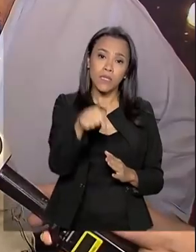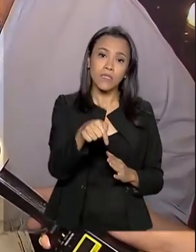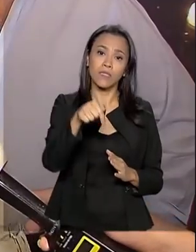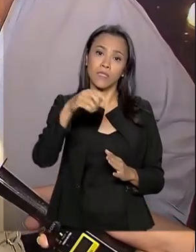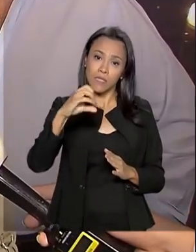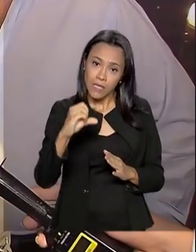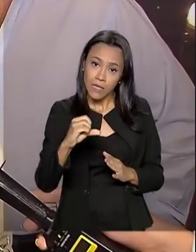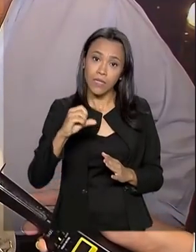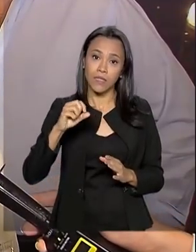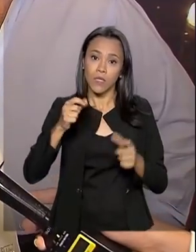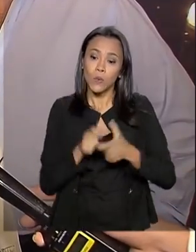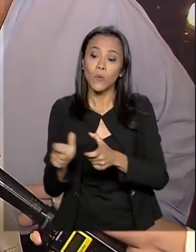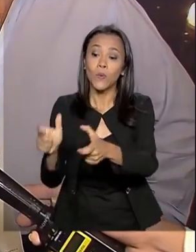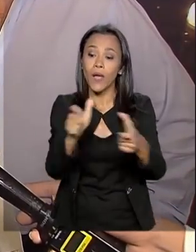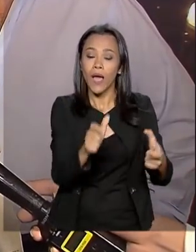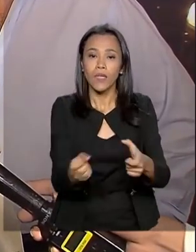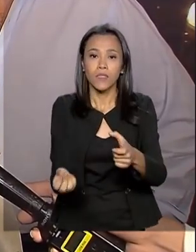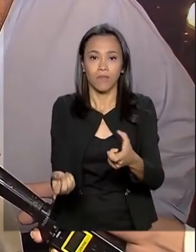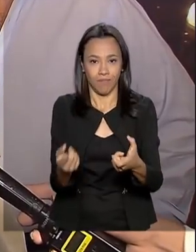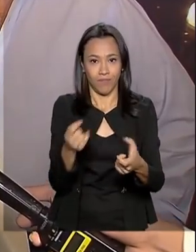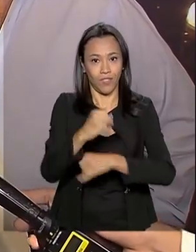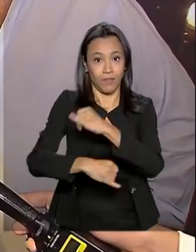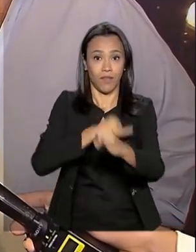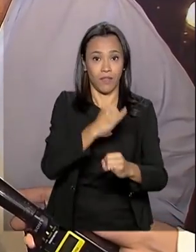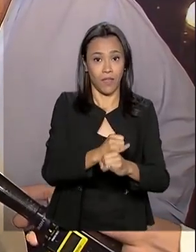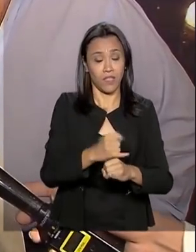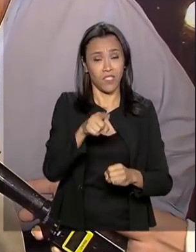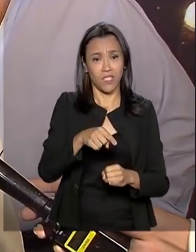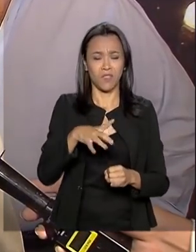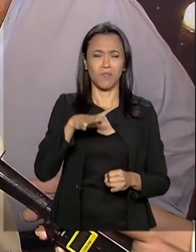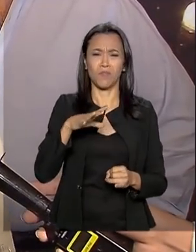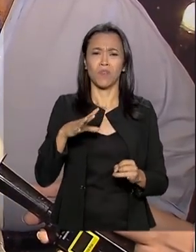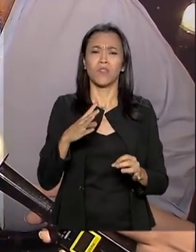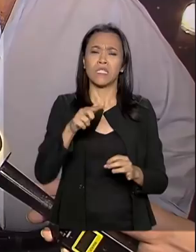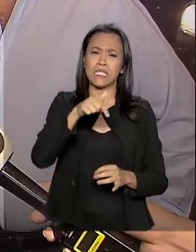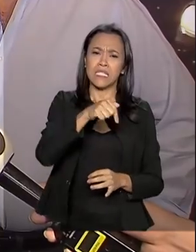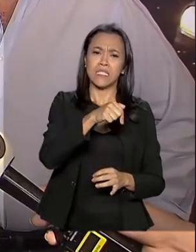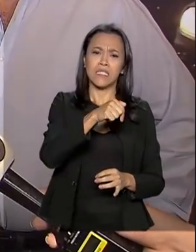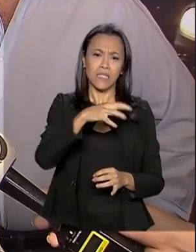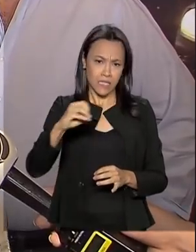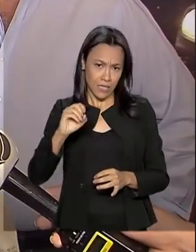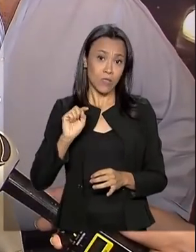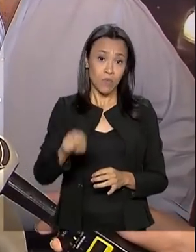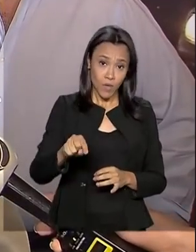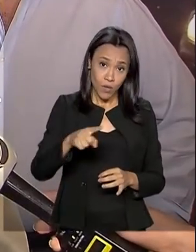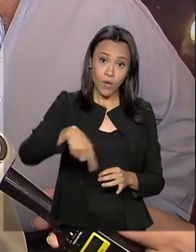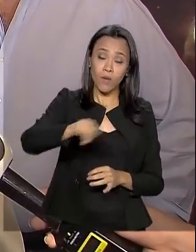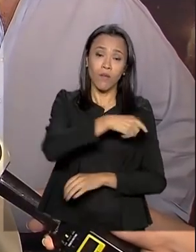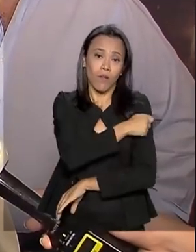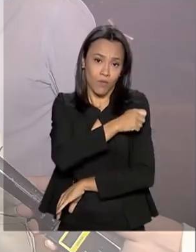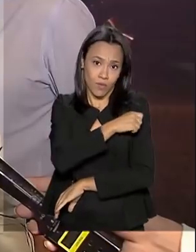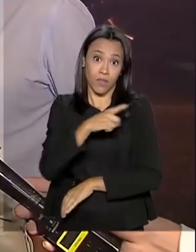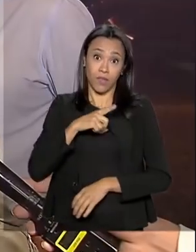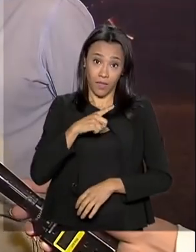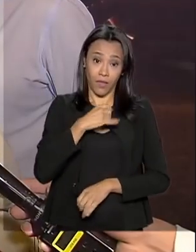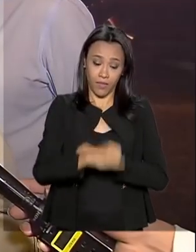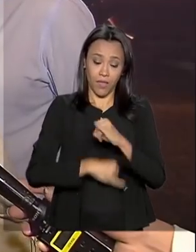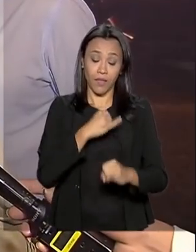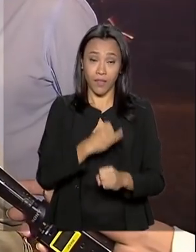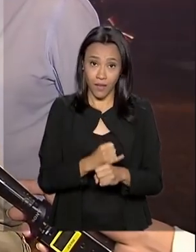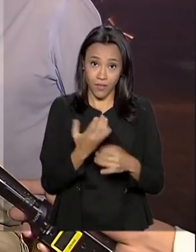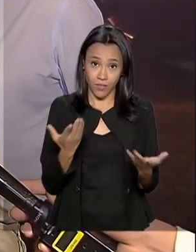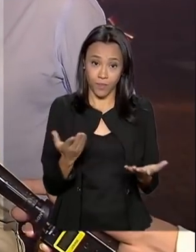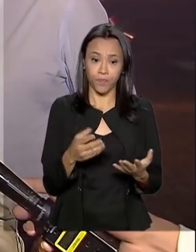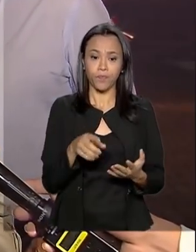e isso inclui aproximadamente 700 mil alunos que hoje têm internet graças a esse satélite. Isso só para dar